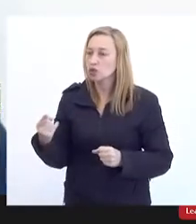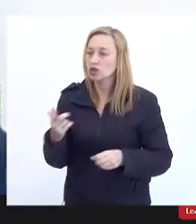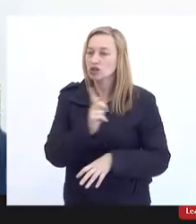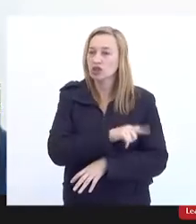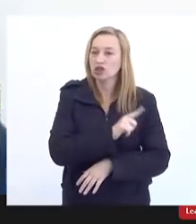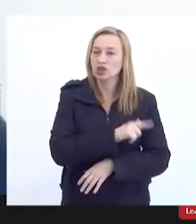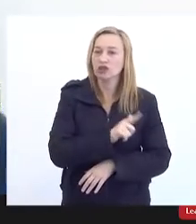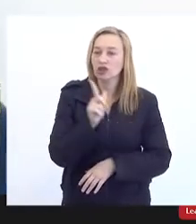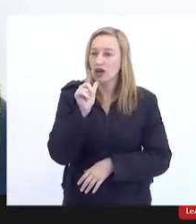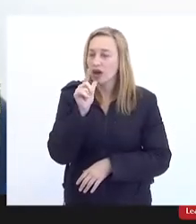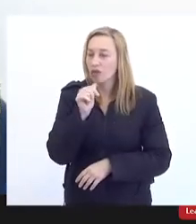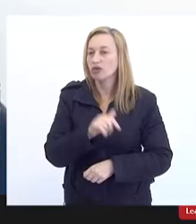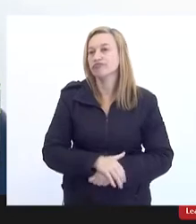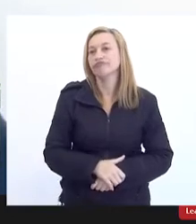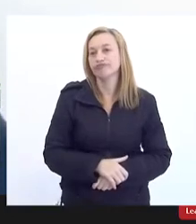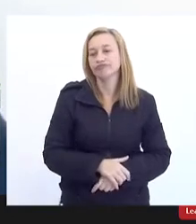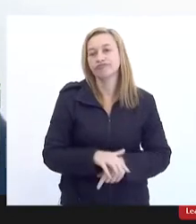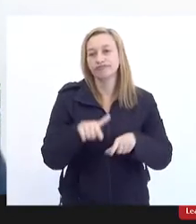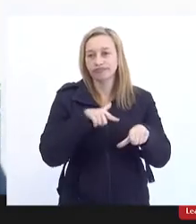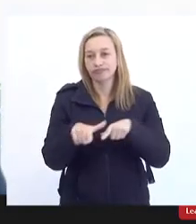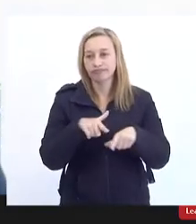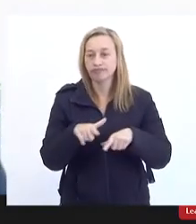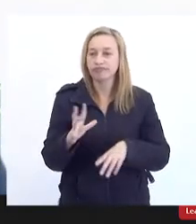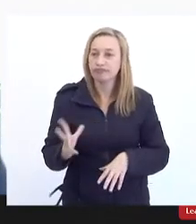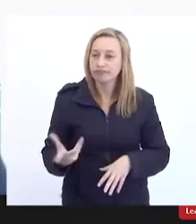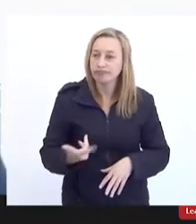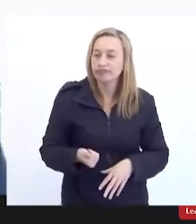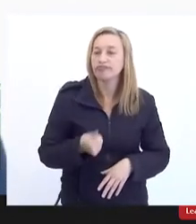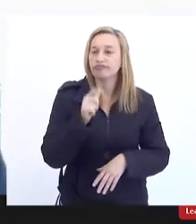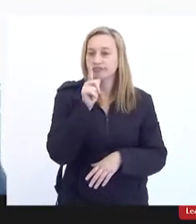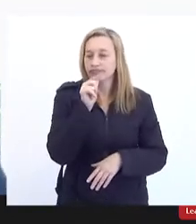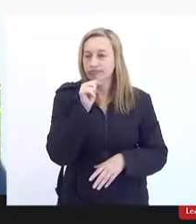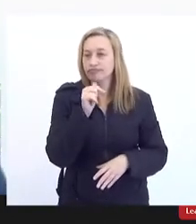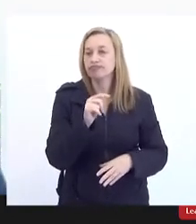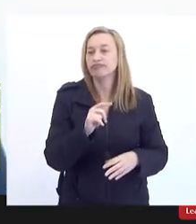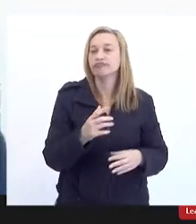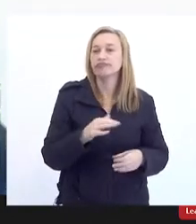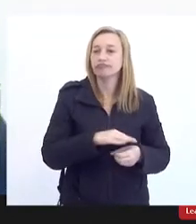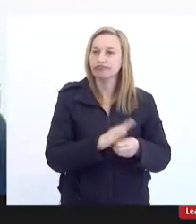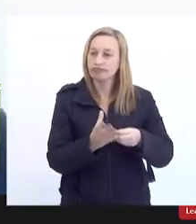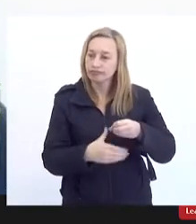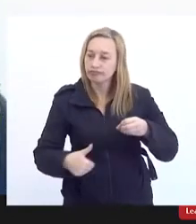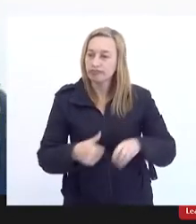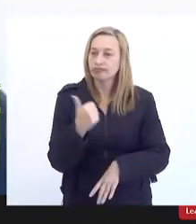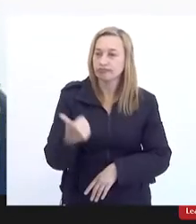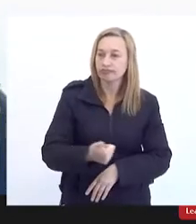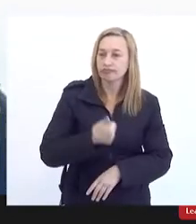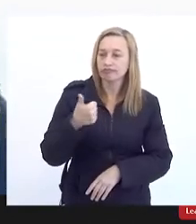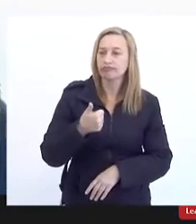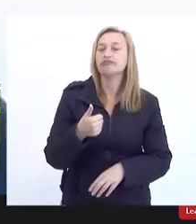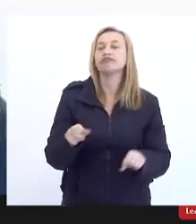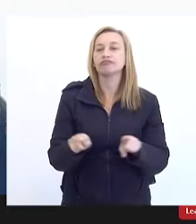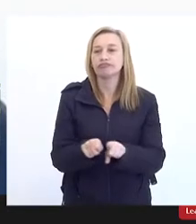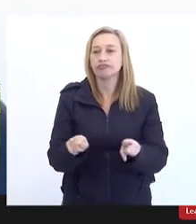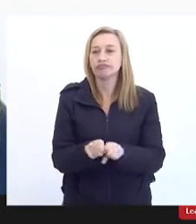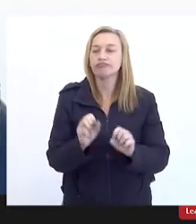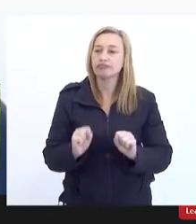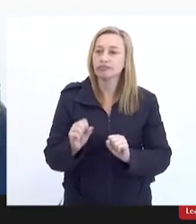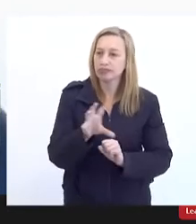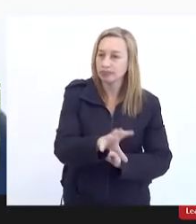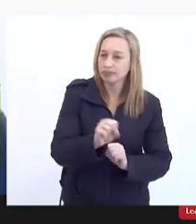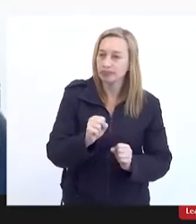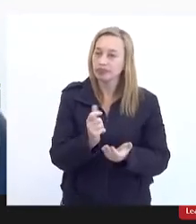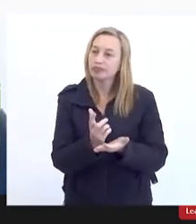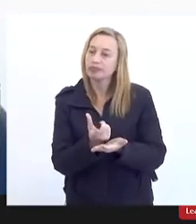das águas trabalhar a qualidade das águas que o saneamento melhora a qualidade das águas mas a gente poderia estar pegando esse dinheiro e